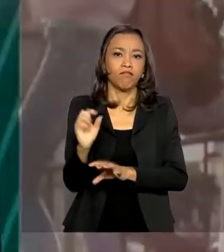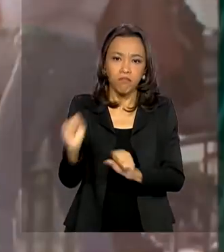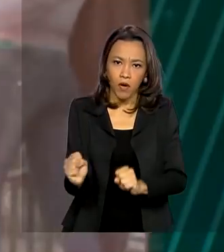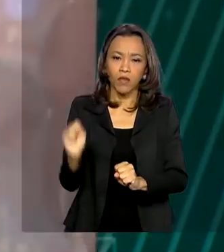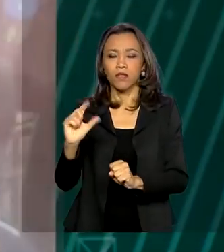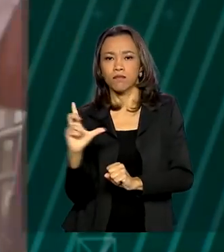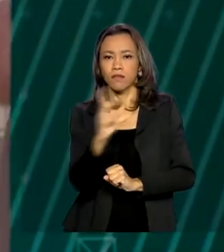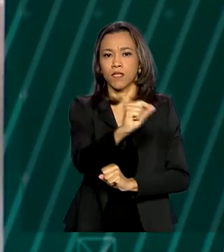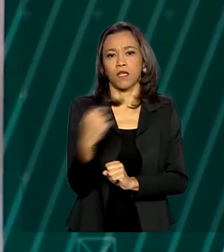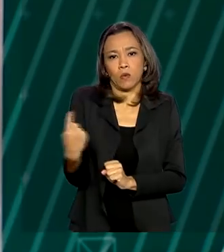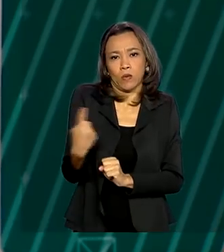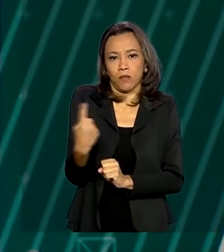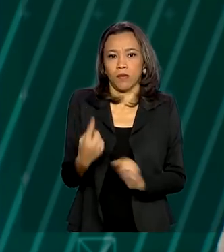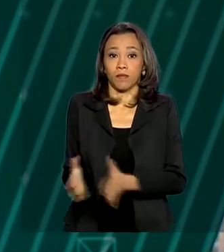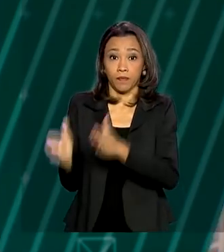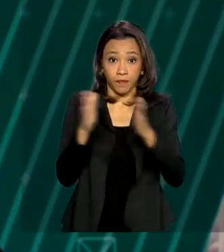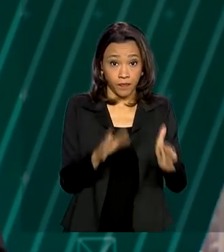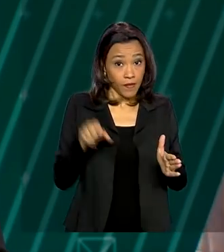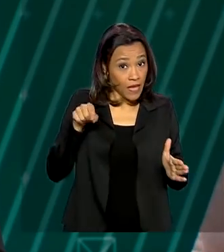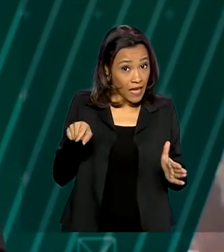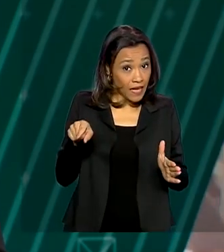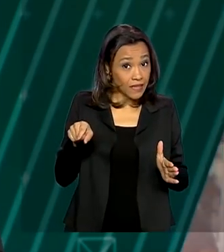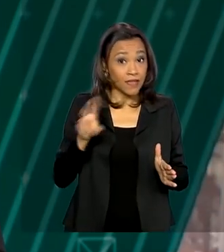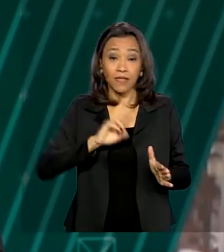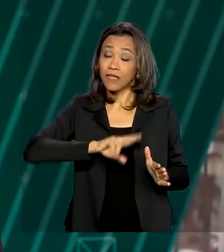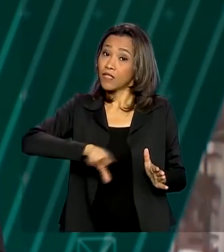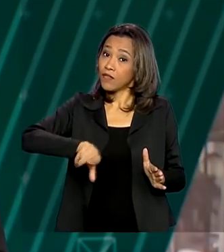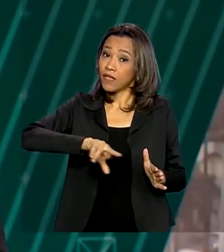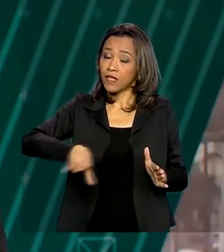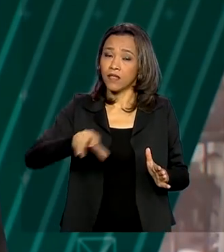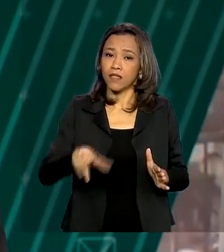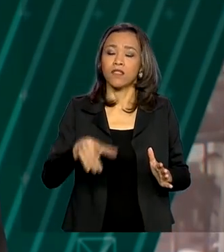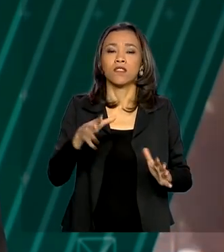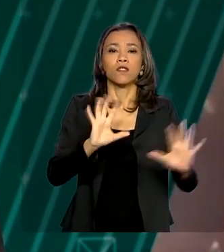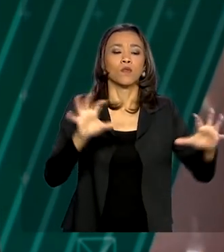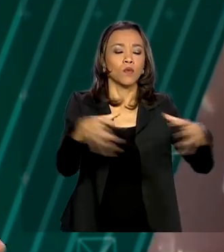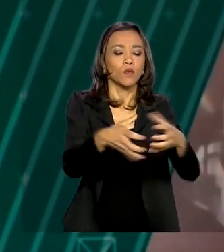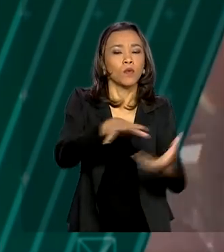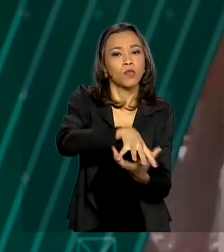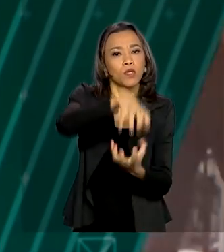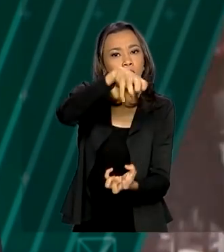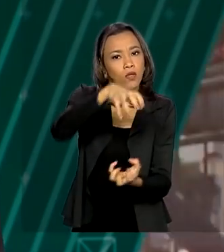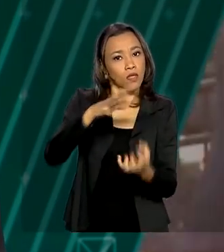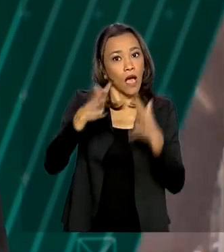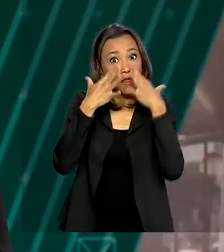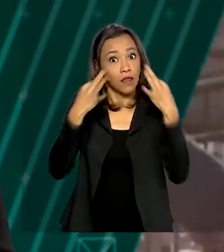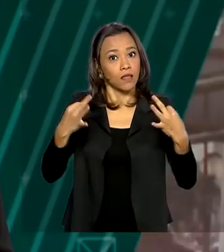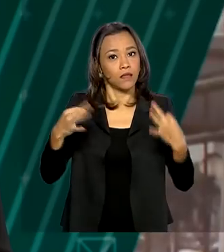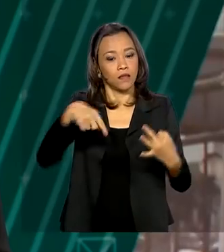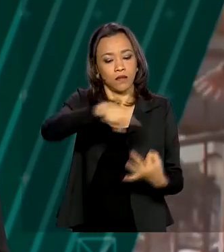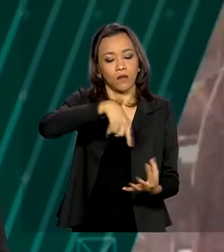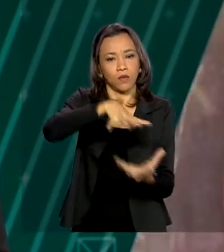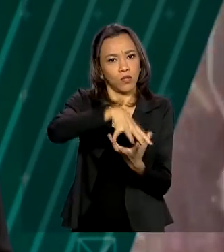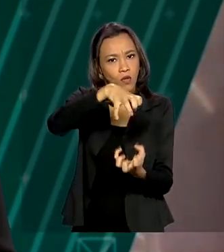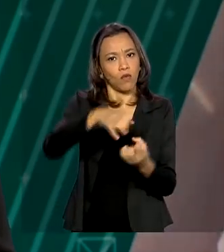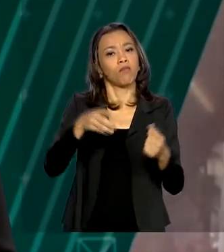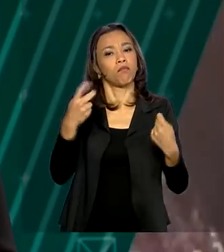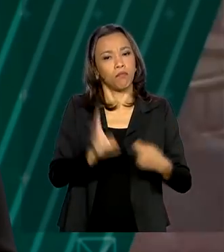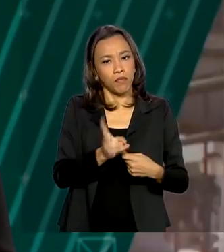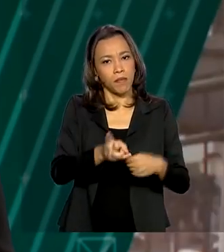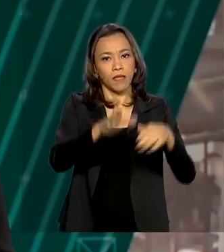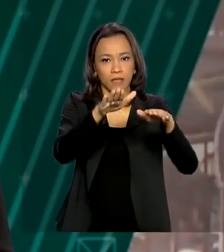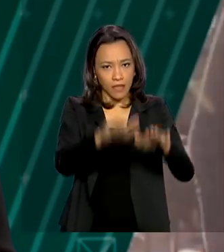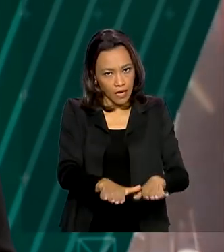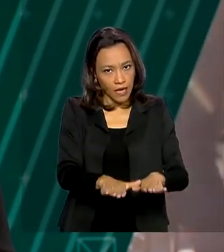Lembrando que essa medida não se aplica aos idosos. O Ministério da Saúde alerta que os idosos devem continuar em casa e